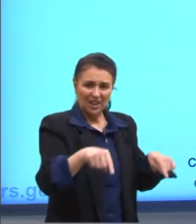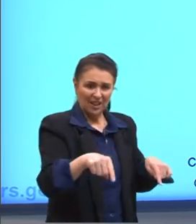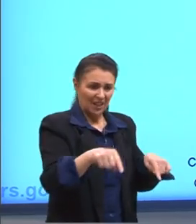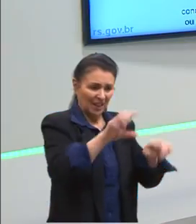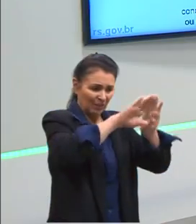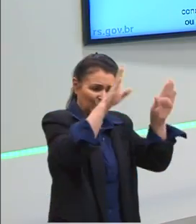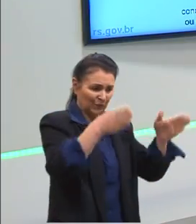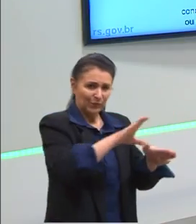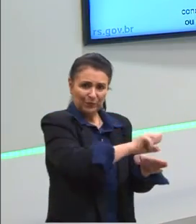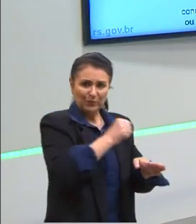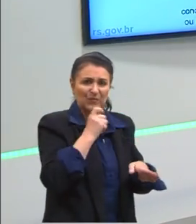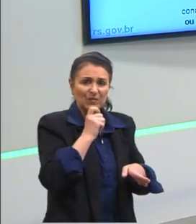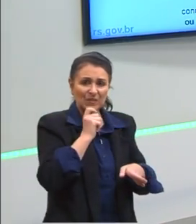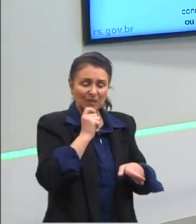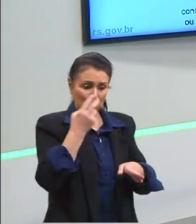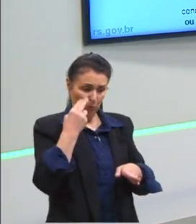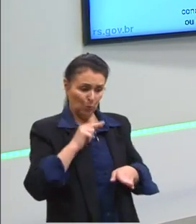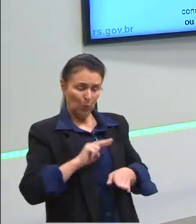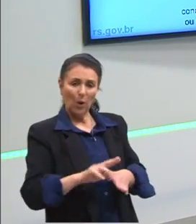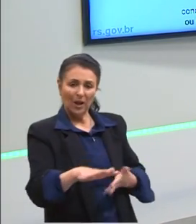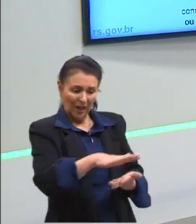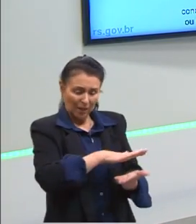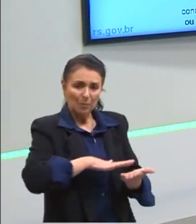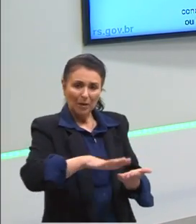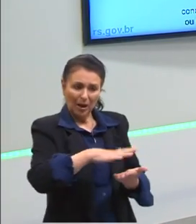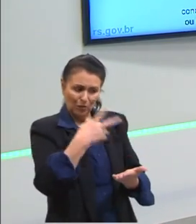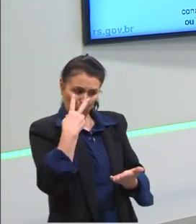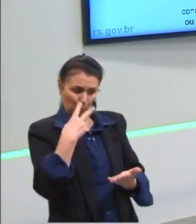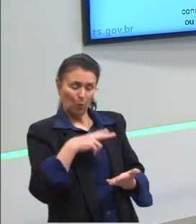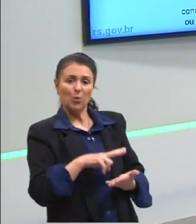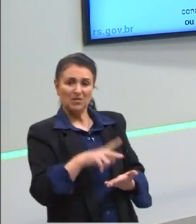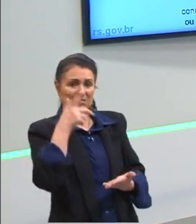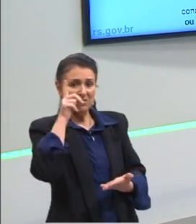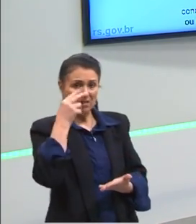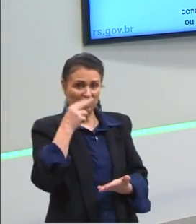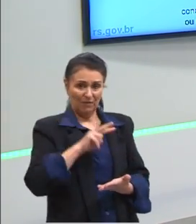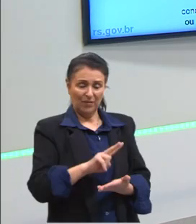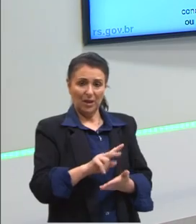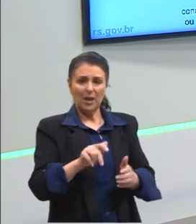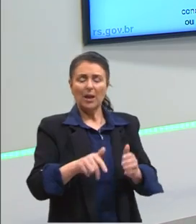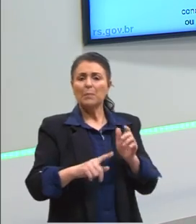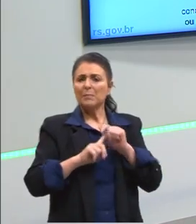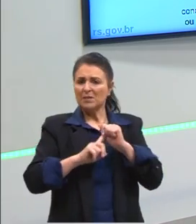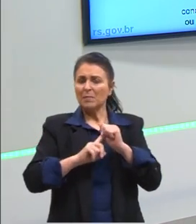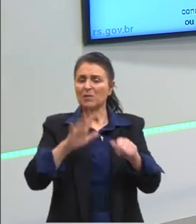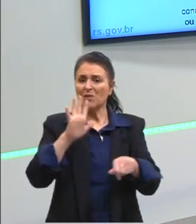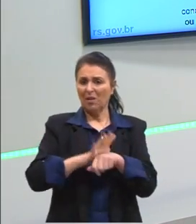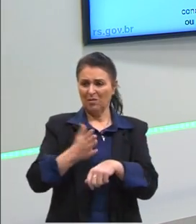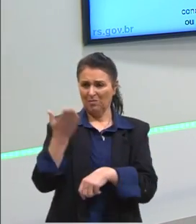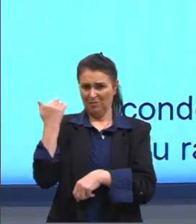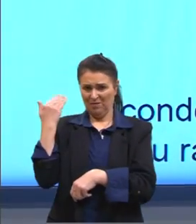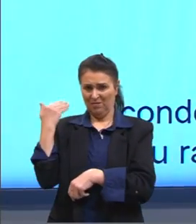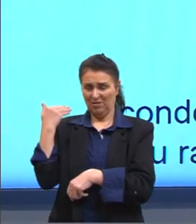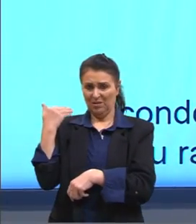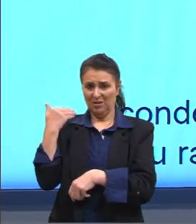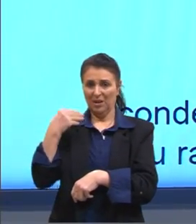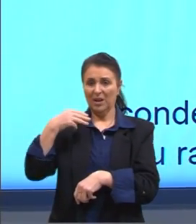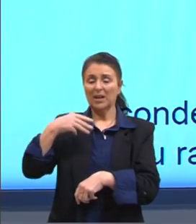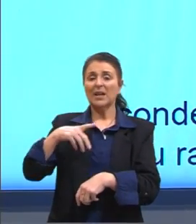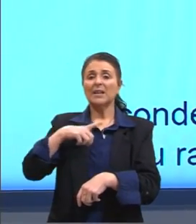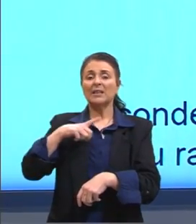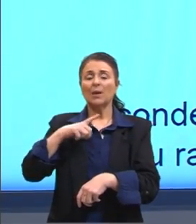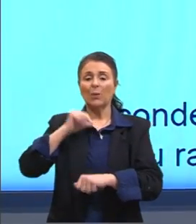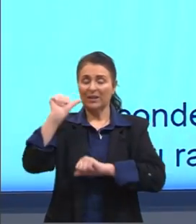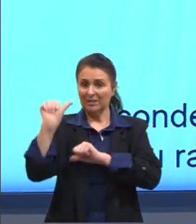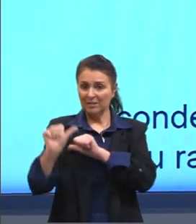algumas partes. Embaixo, geralmente, ela pode ser um pouco aberta, tá? Principalmente as mais antigas, né? O motocompressor, então,